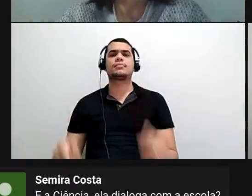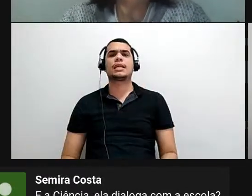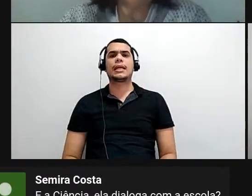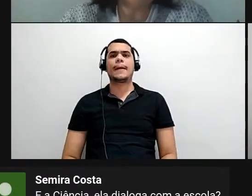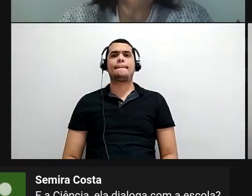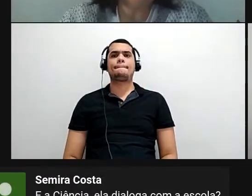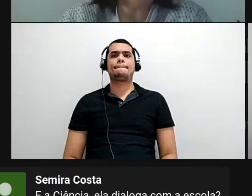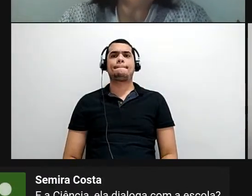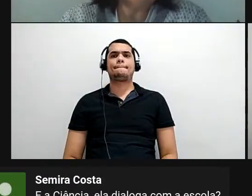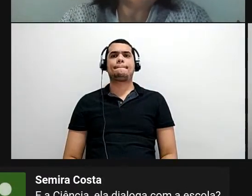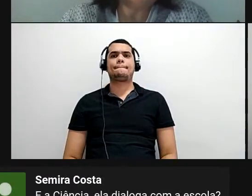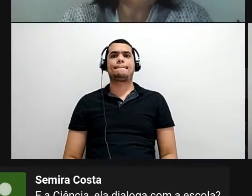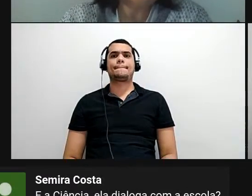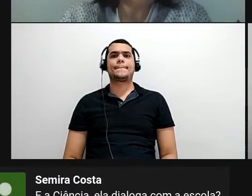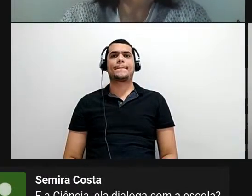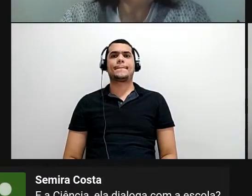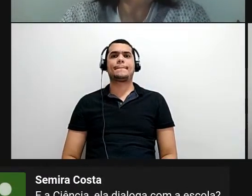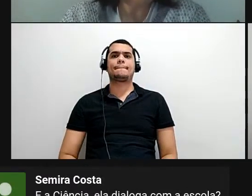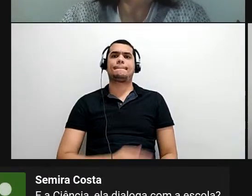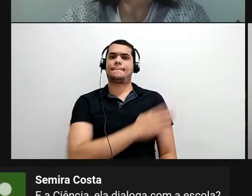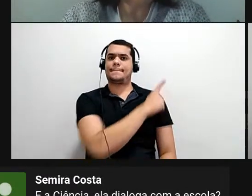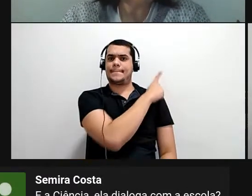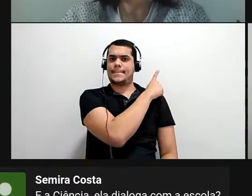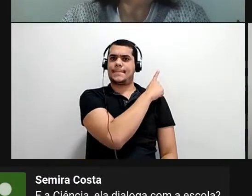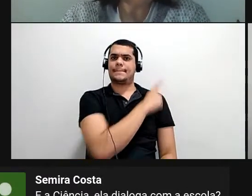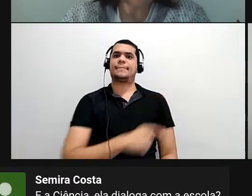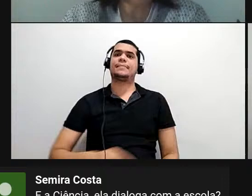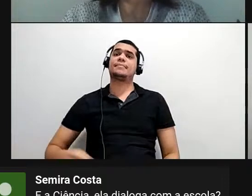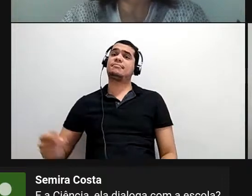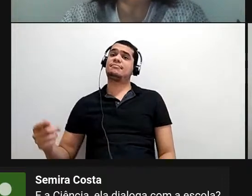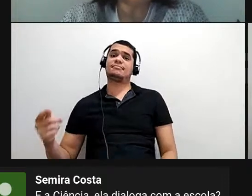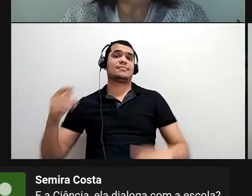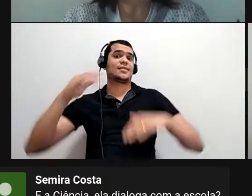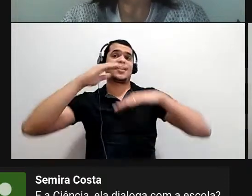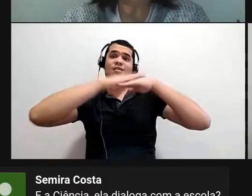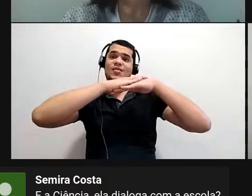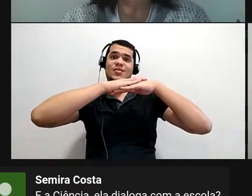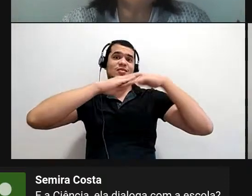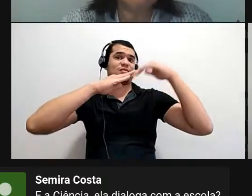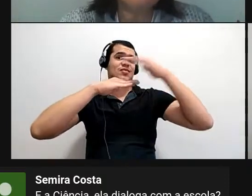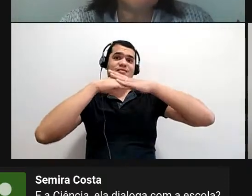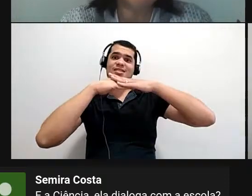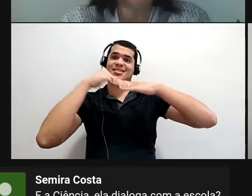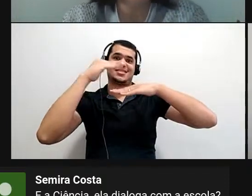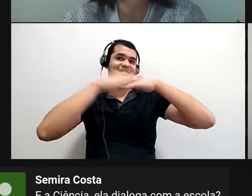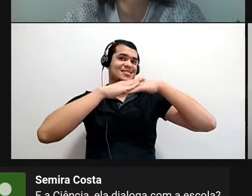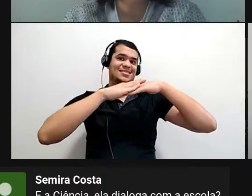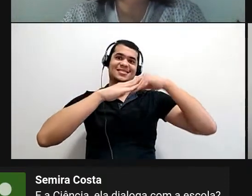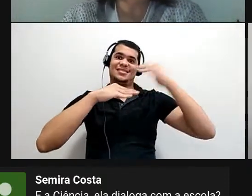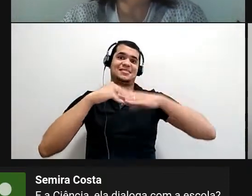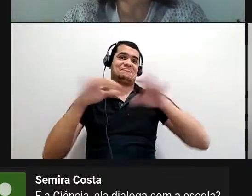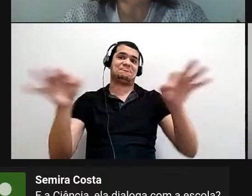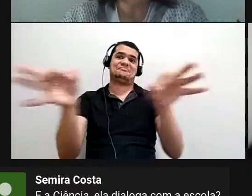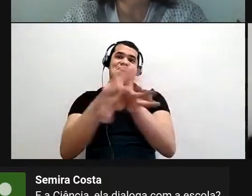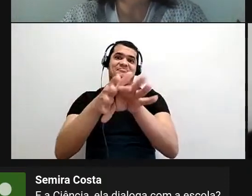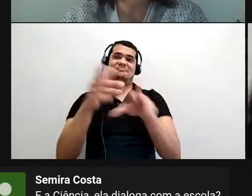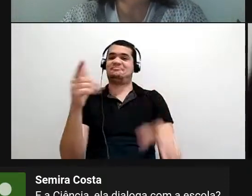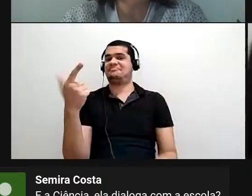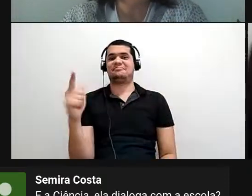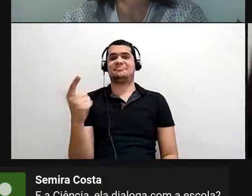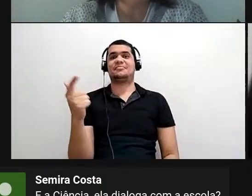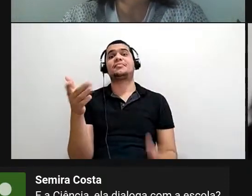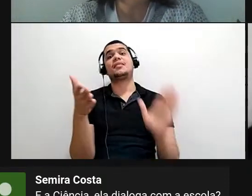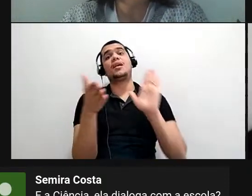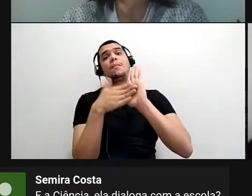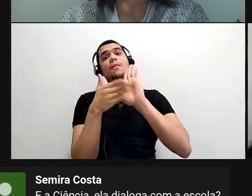Assim, vamos construir, né? Não é, como eu falei, não é uma coisa já pronta, né? Essa é uma proposta de